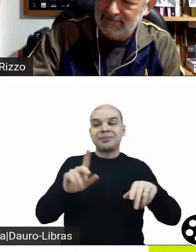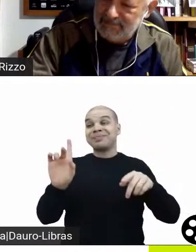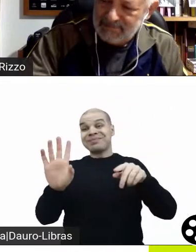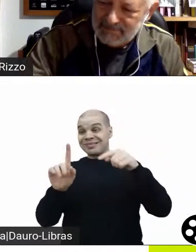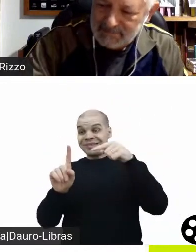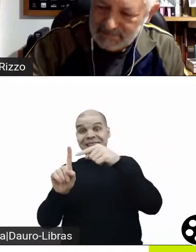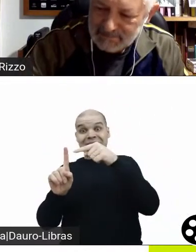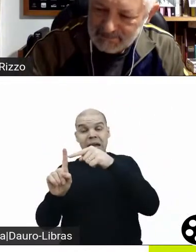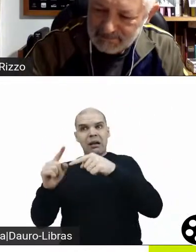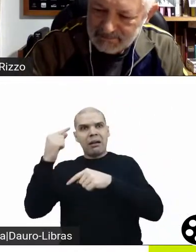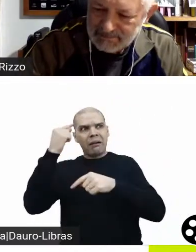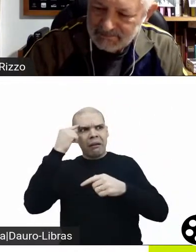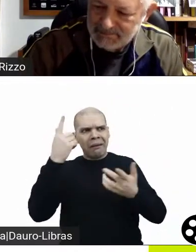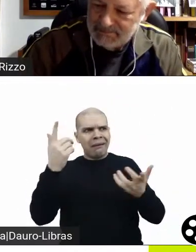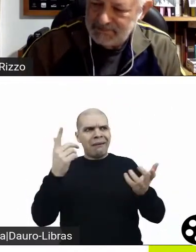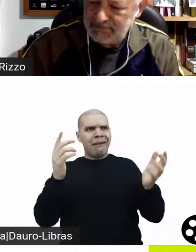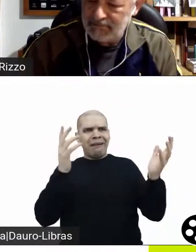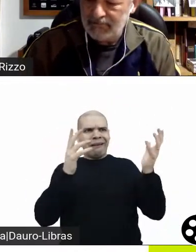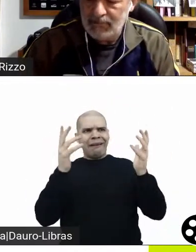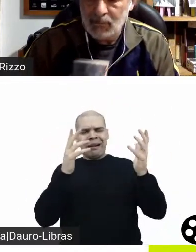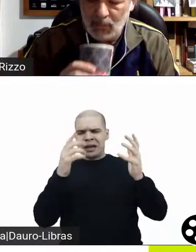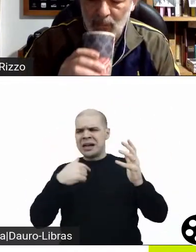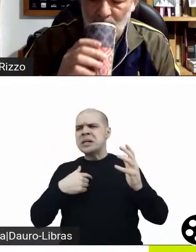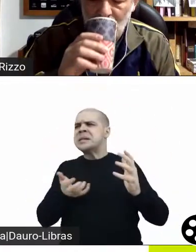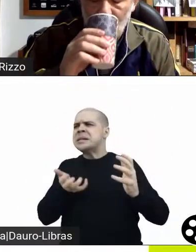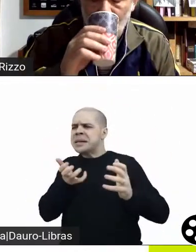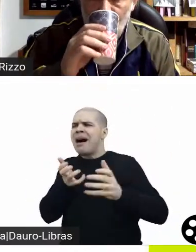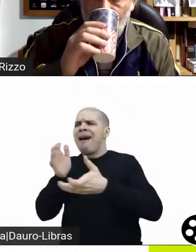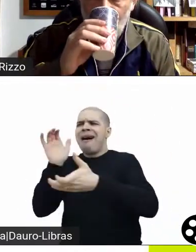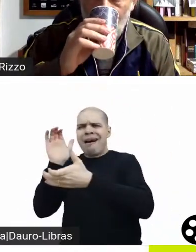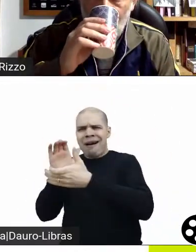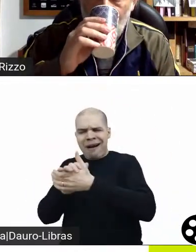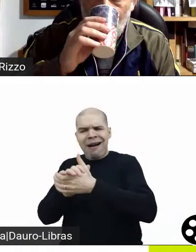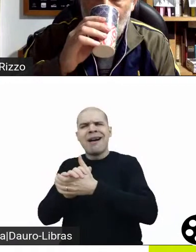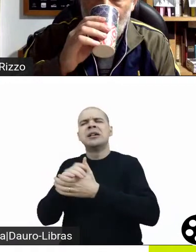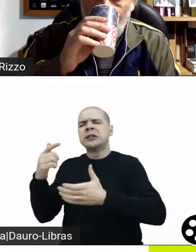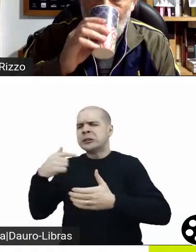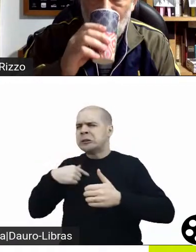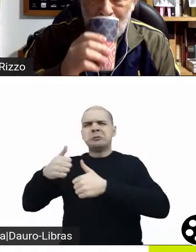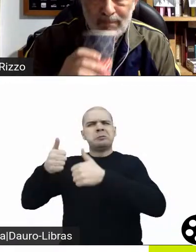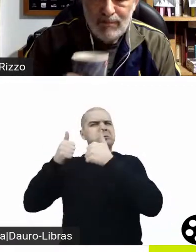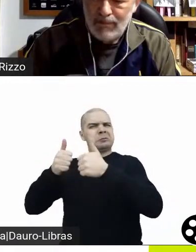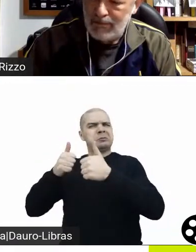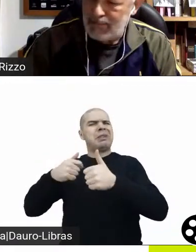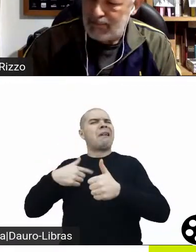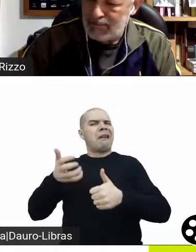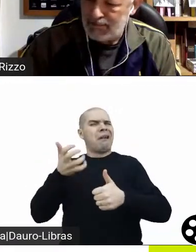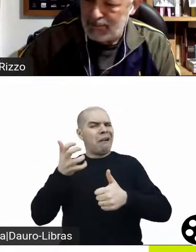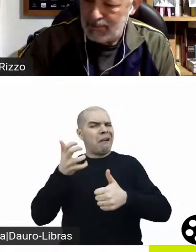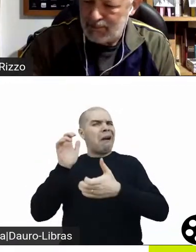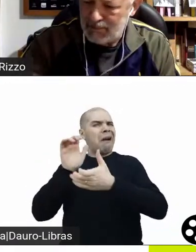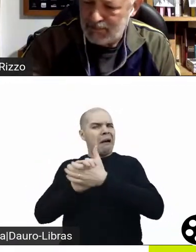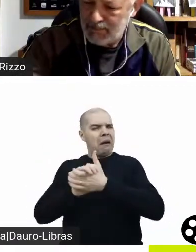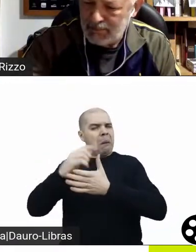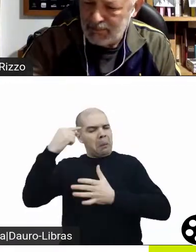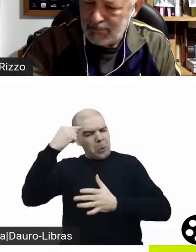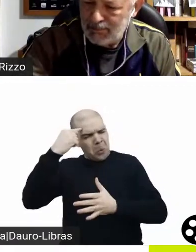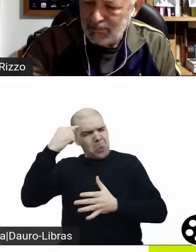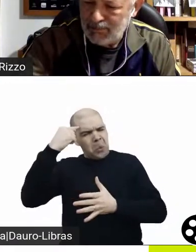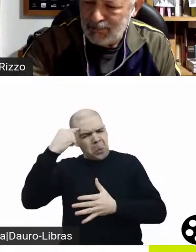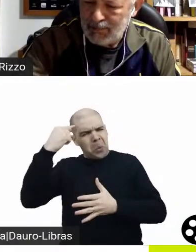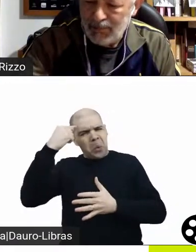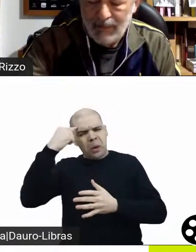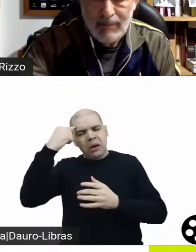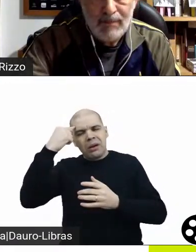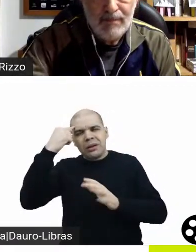eu acho que o roteiro é uma forma muito equilibrada entre discutir essa questão da saúde mental dentro dessa sociedade australiana na